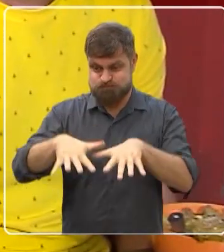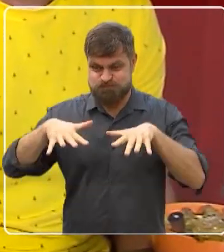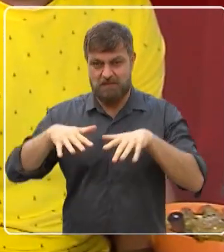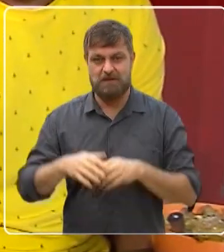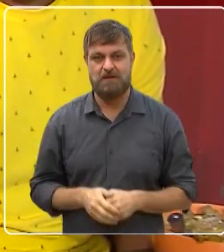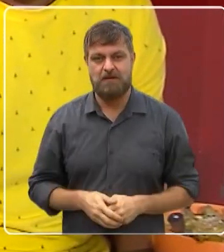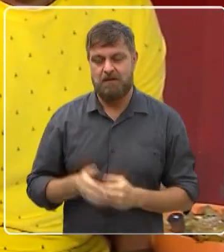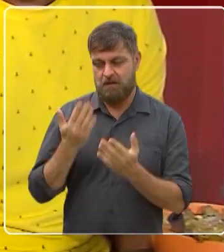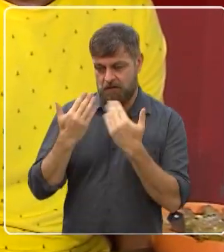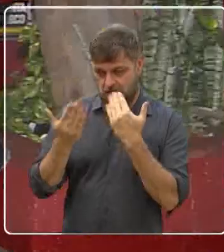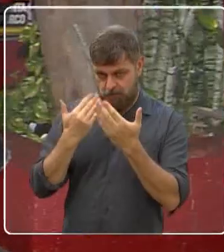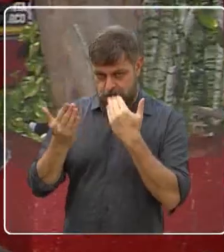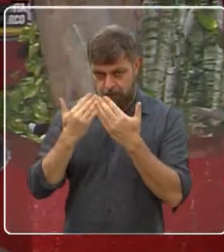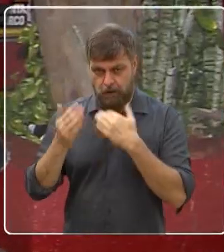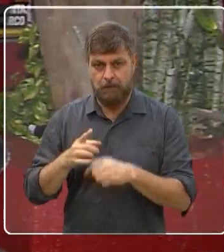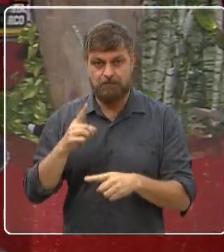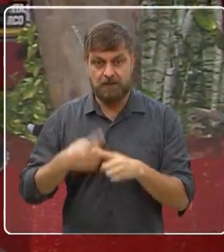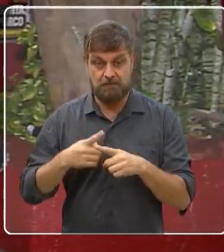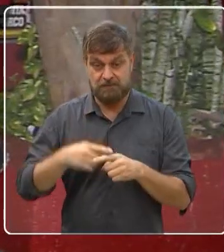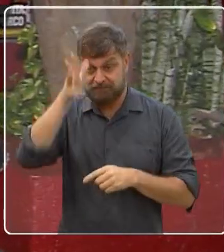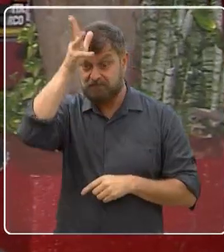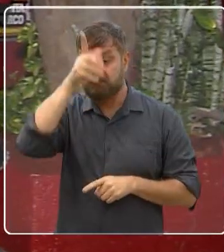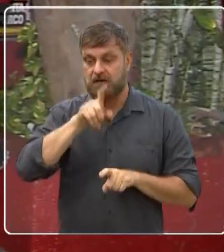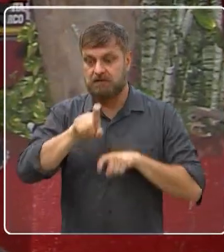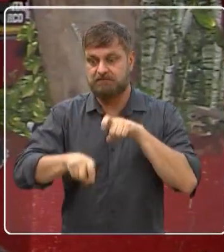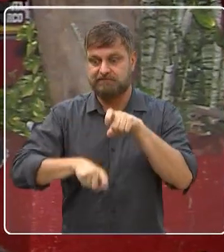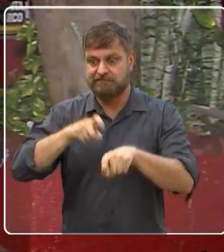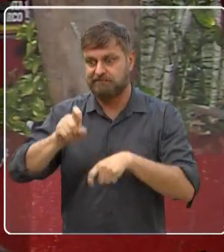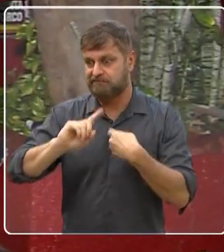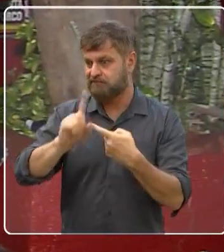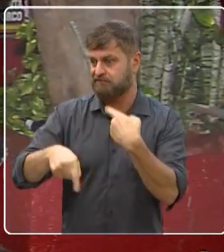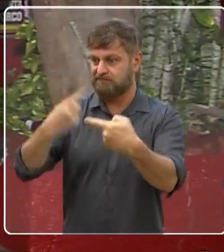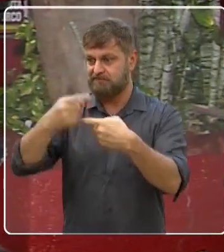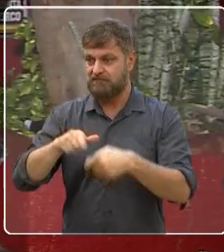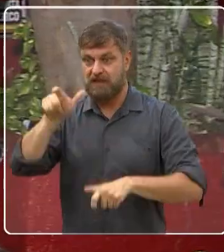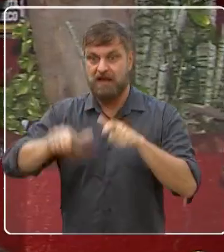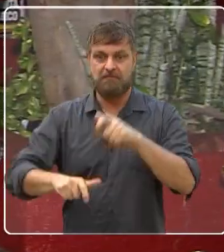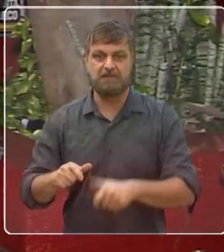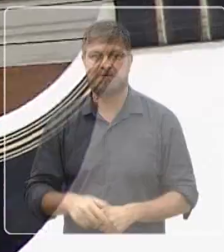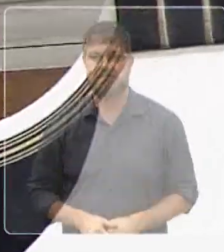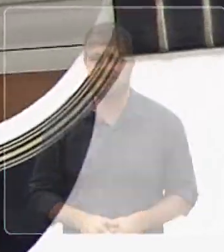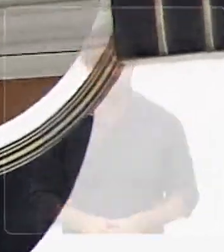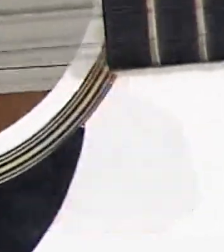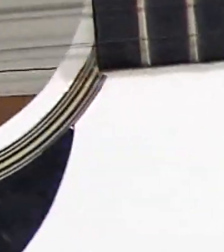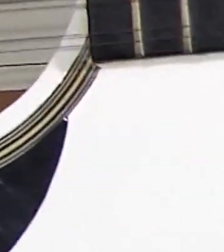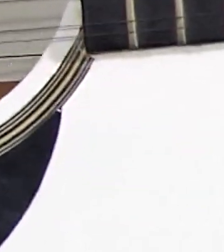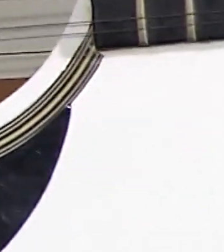vai bater um papo com mais gente, porque o pé de frango aqui realmente caiu no gosto da galera.